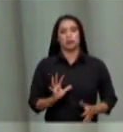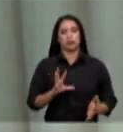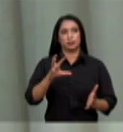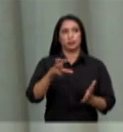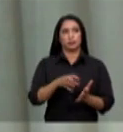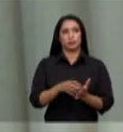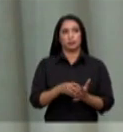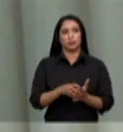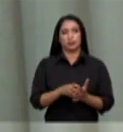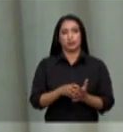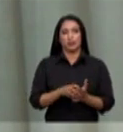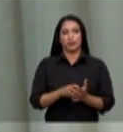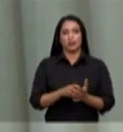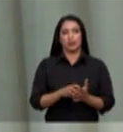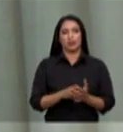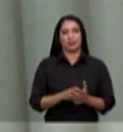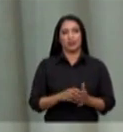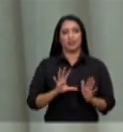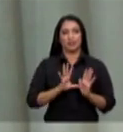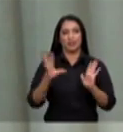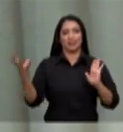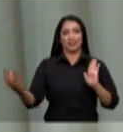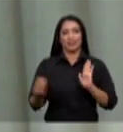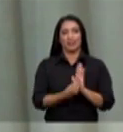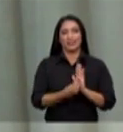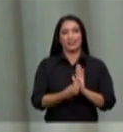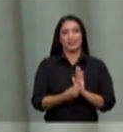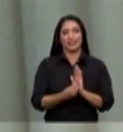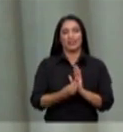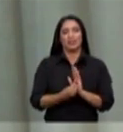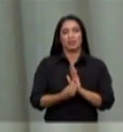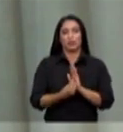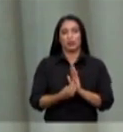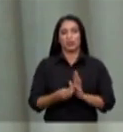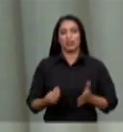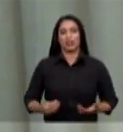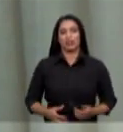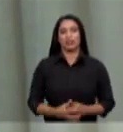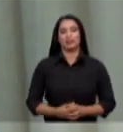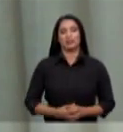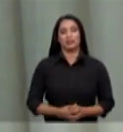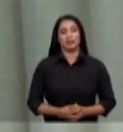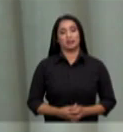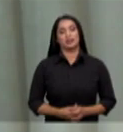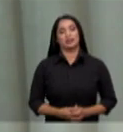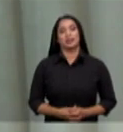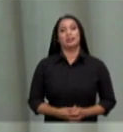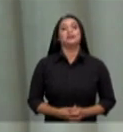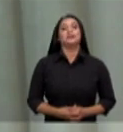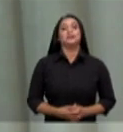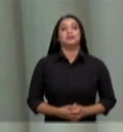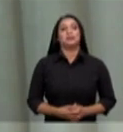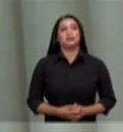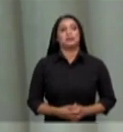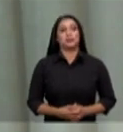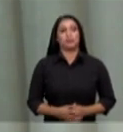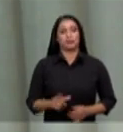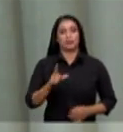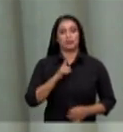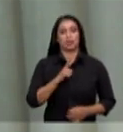amazonas graças a um TAC num processo judicial do ministério público federal esse